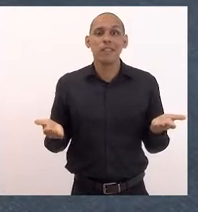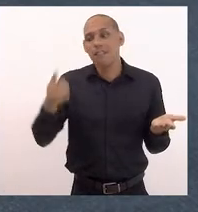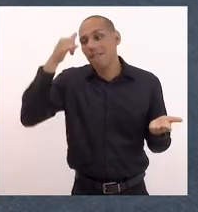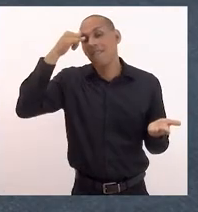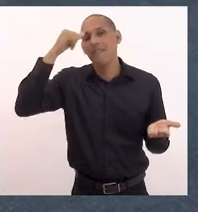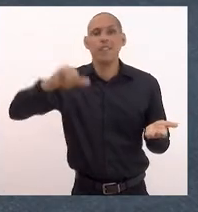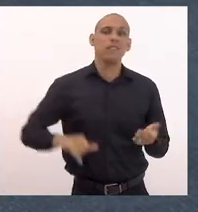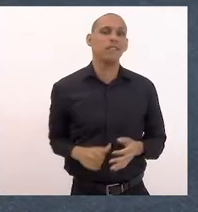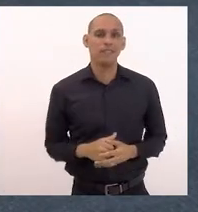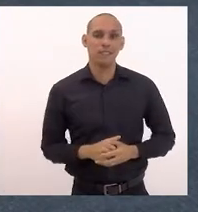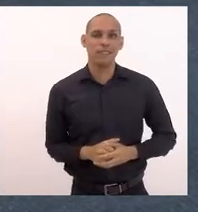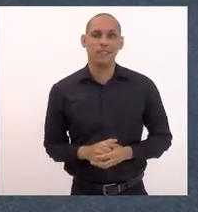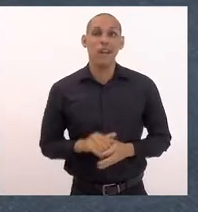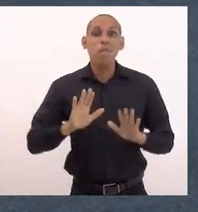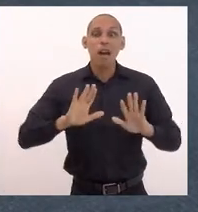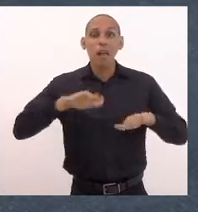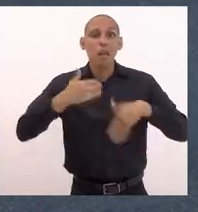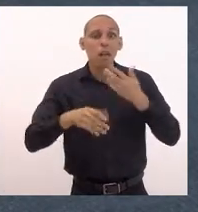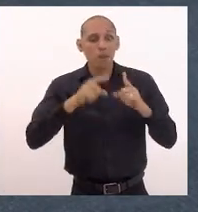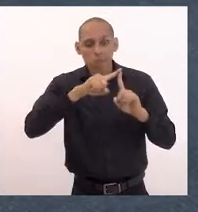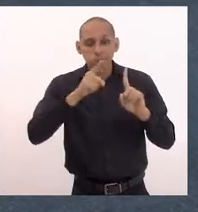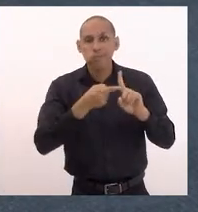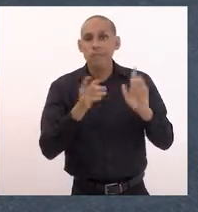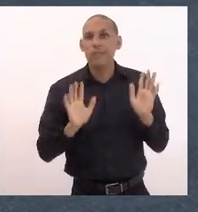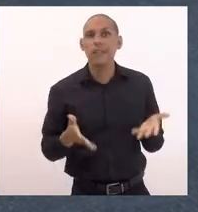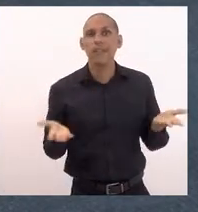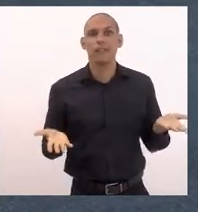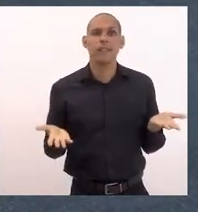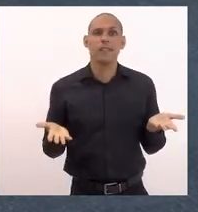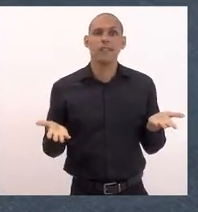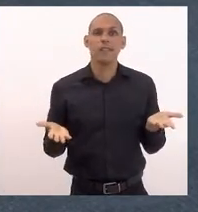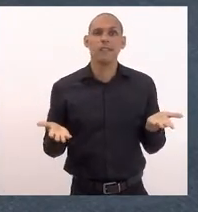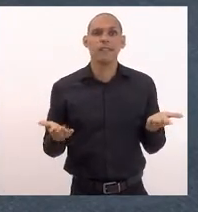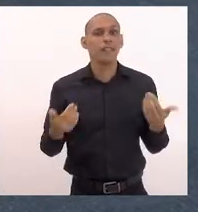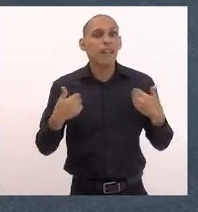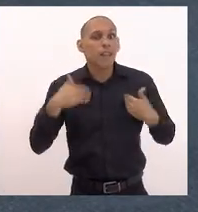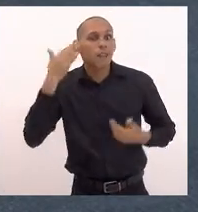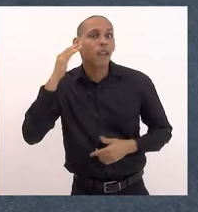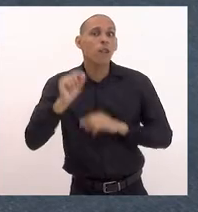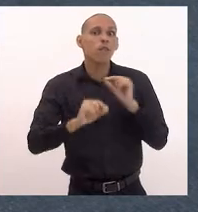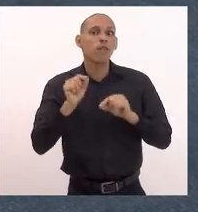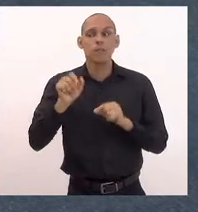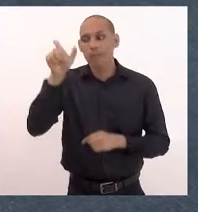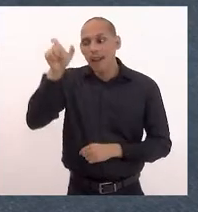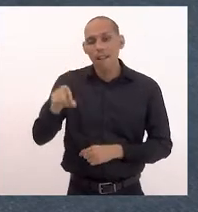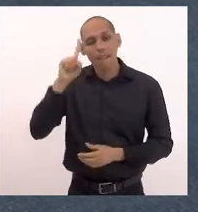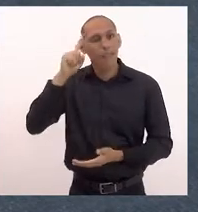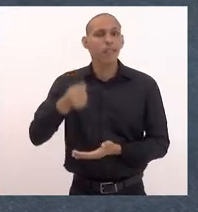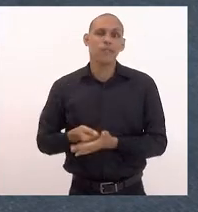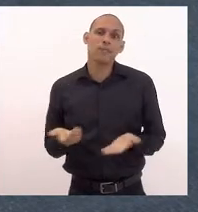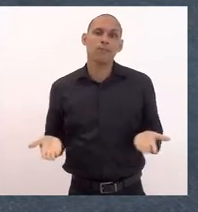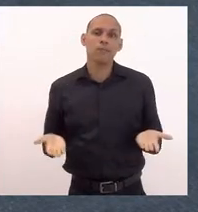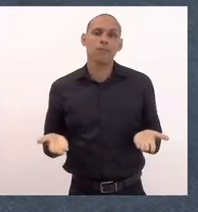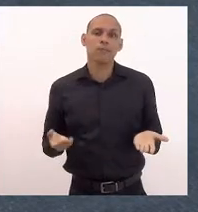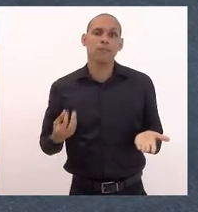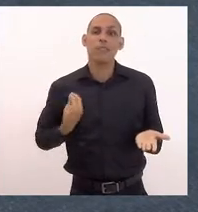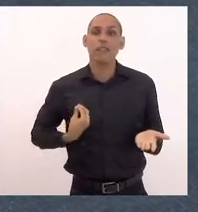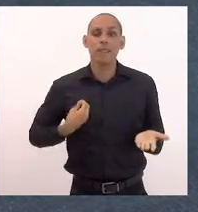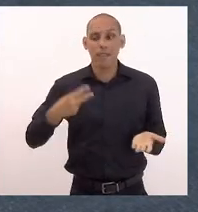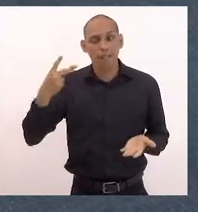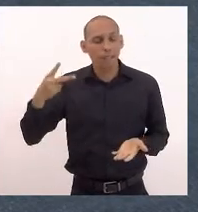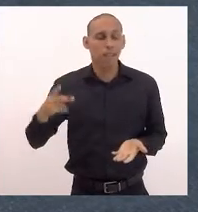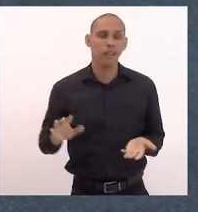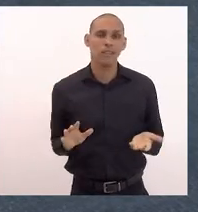Agora, depois que está grávida, aí, no meu entendimento, é ela que tem que decidir sobre a vida dela.